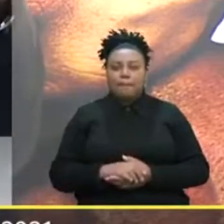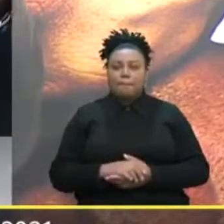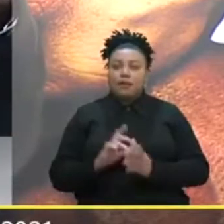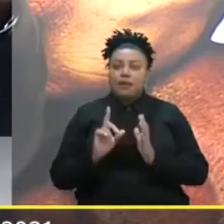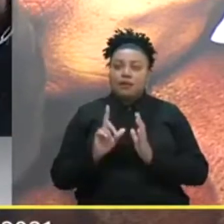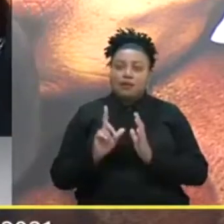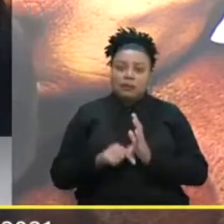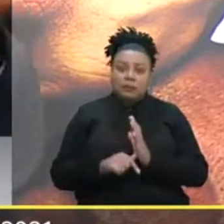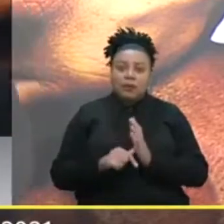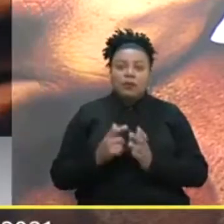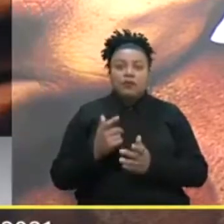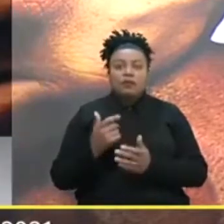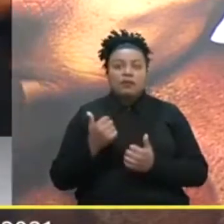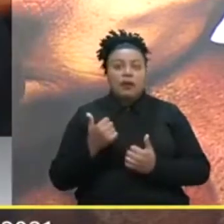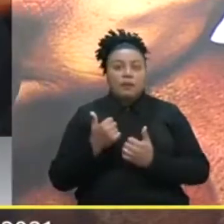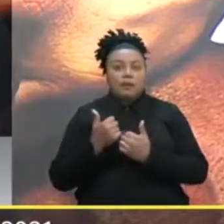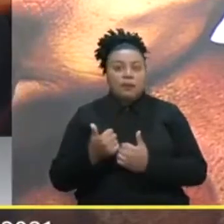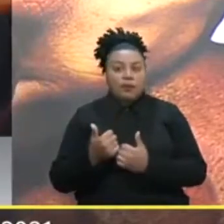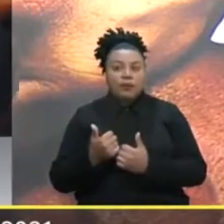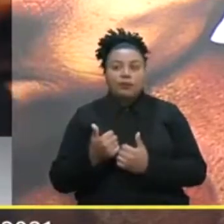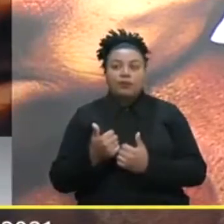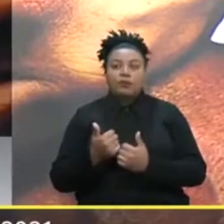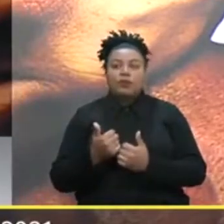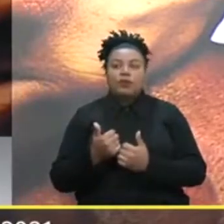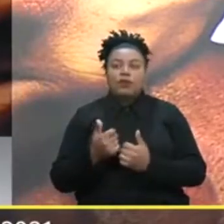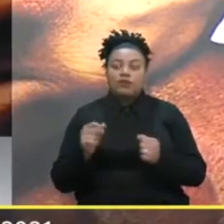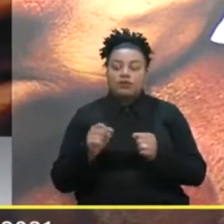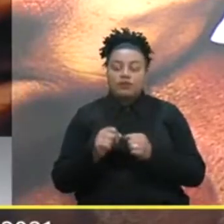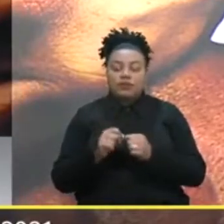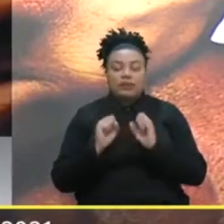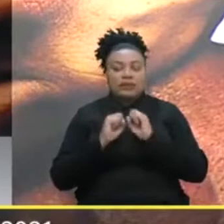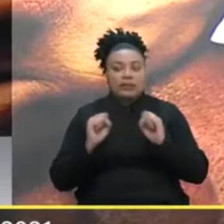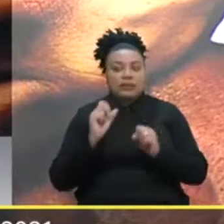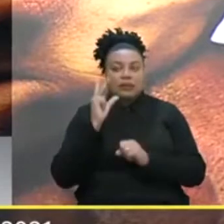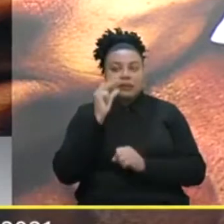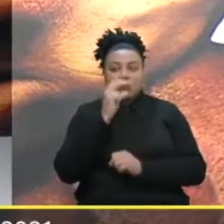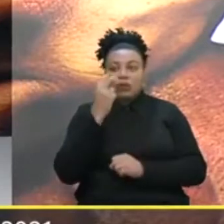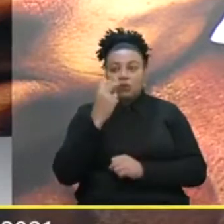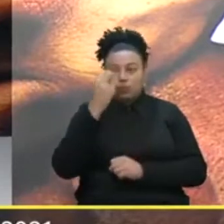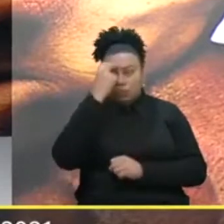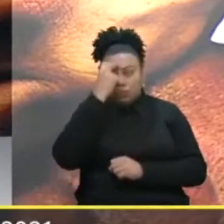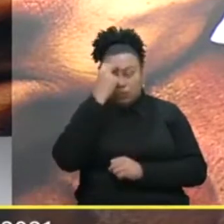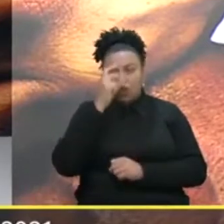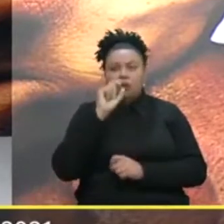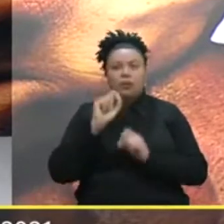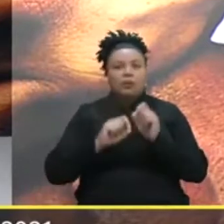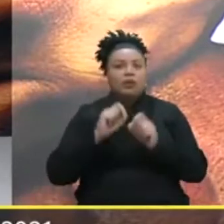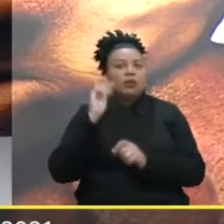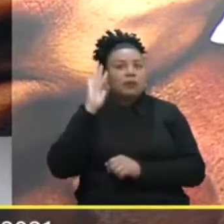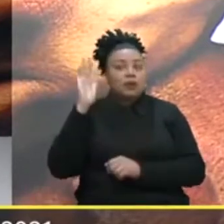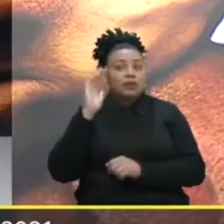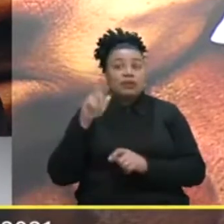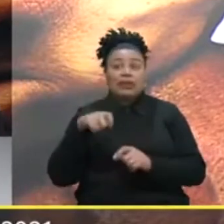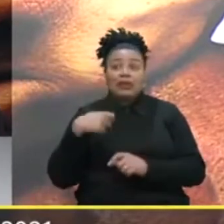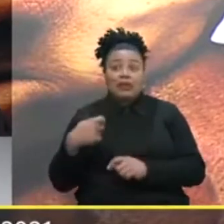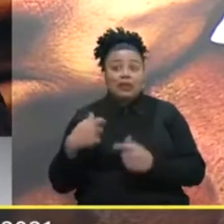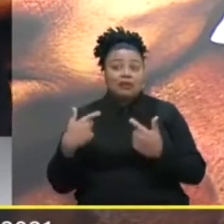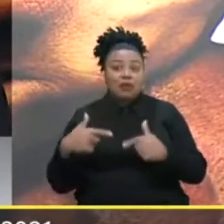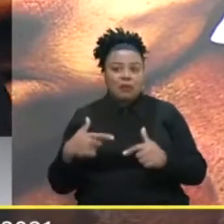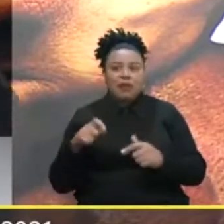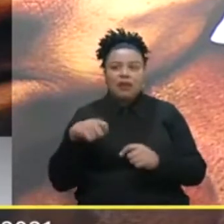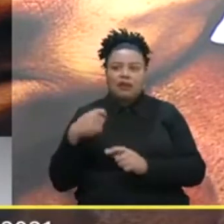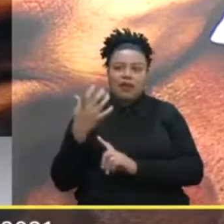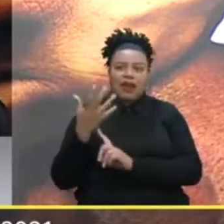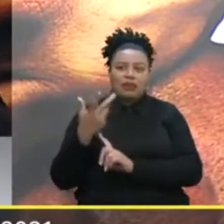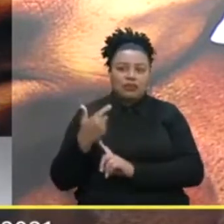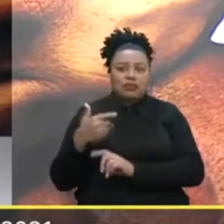Depois Também Em solidariedade A gente Fez Com a Secretaria Municipal De Cultura Porque imagina Quem trabalha Quem é